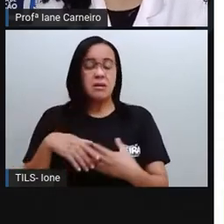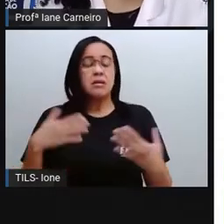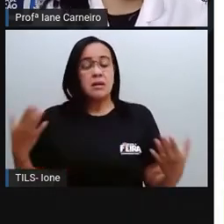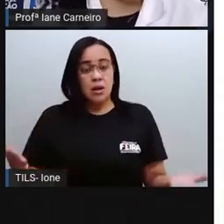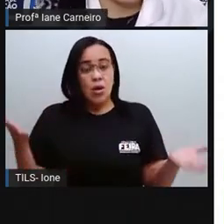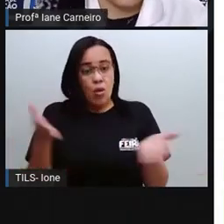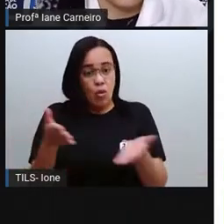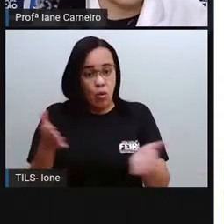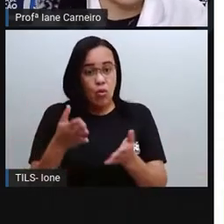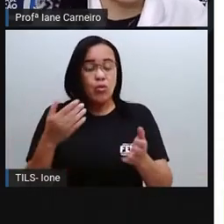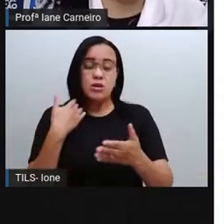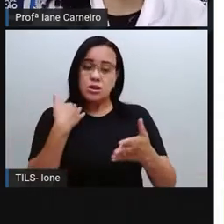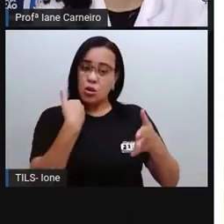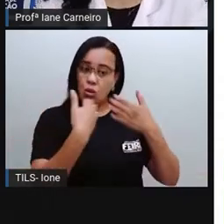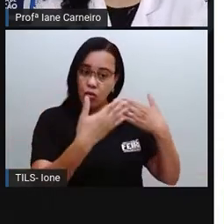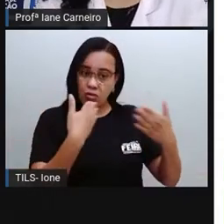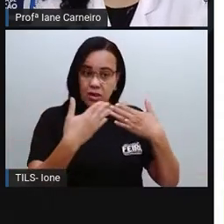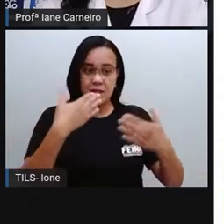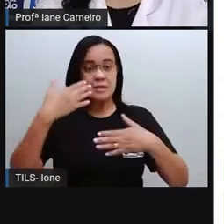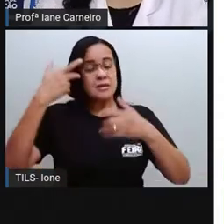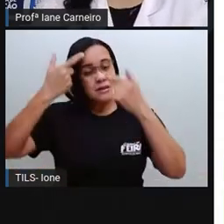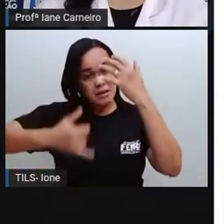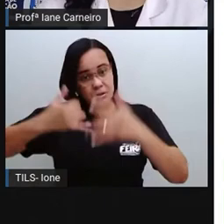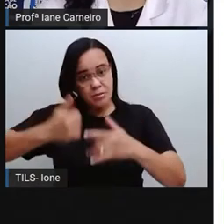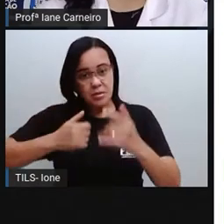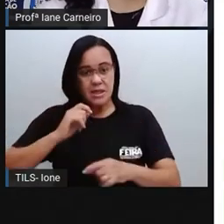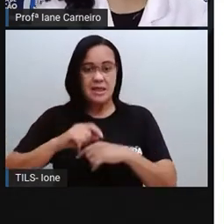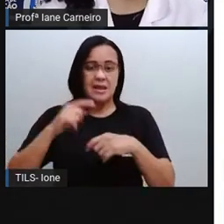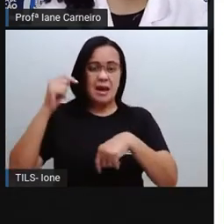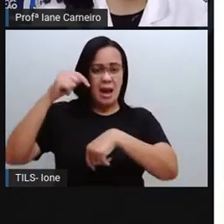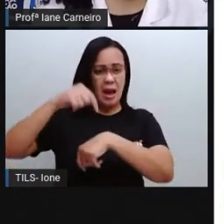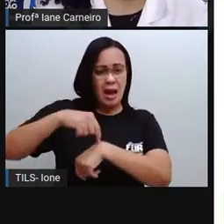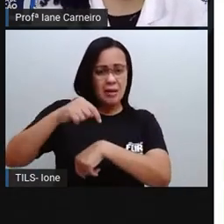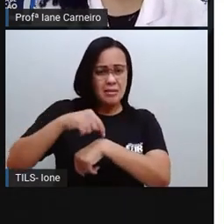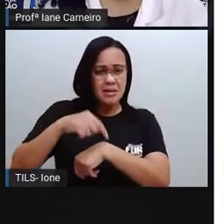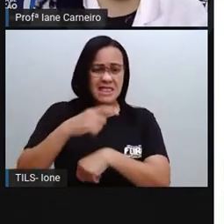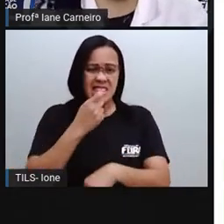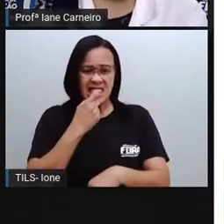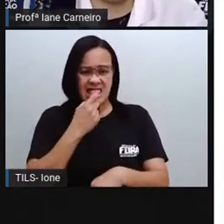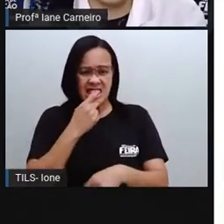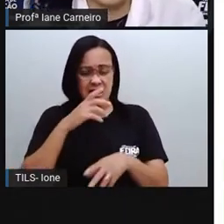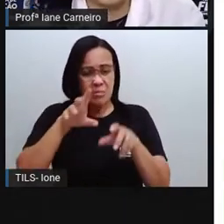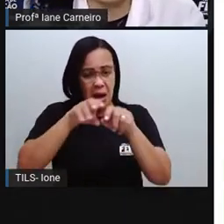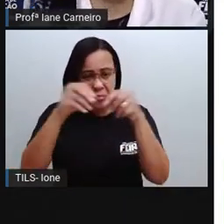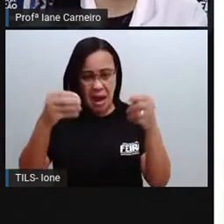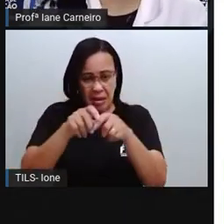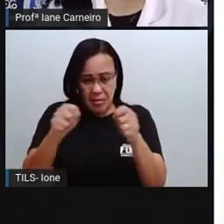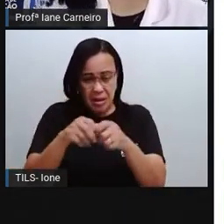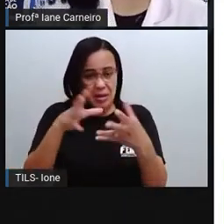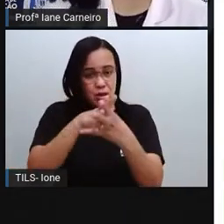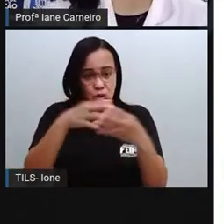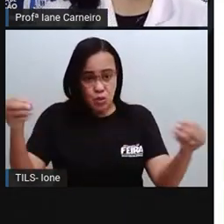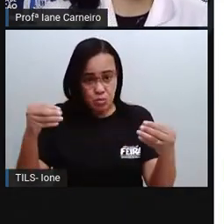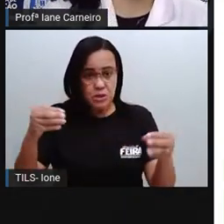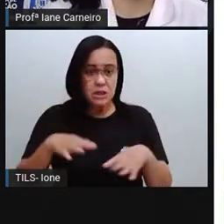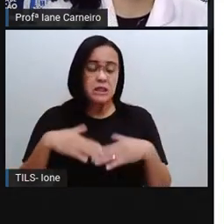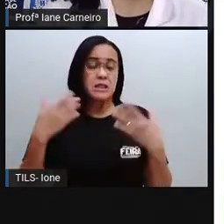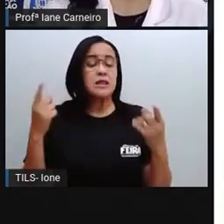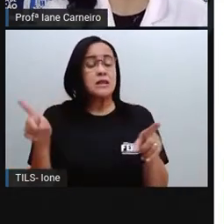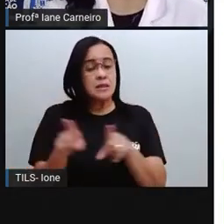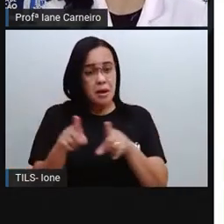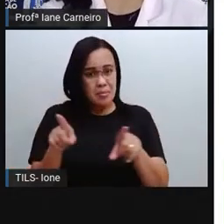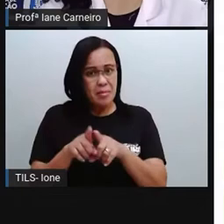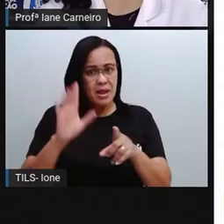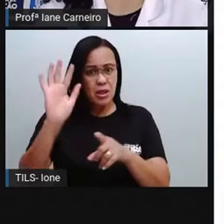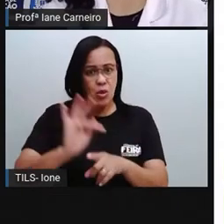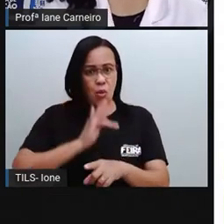o impacto desse plástico, né? O quanto de tempo que ele leva para se decompor no meio ambiente, quais são os impactos, né?